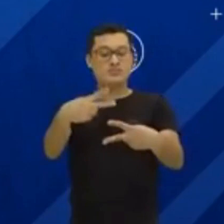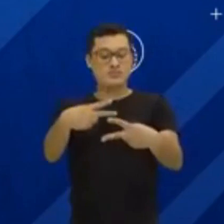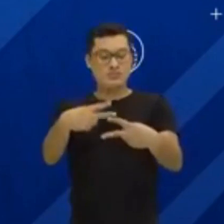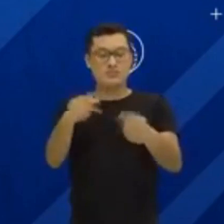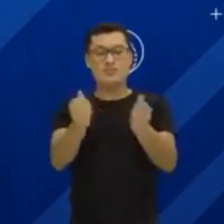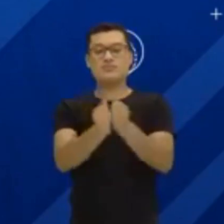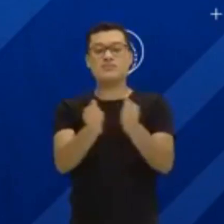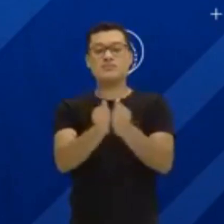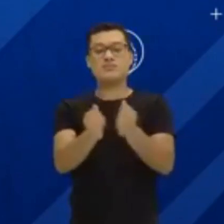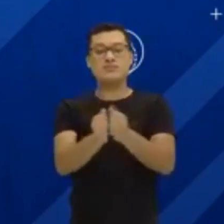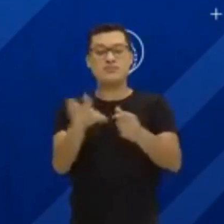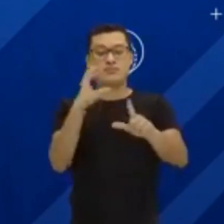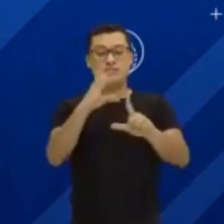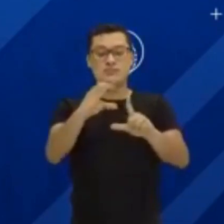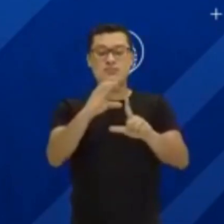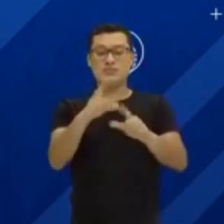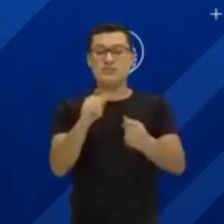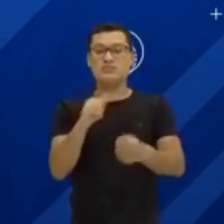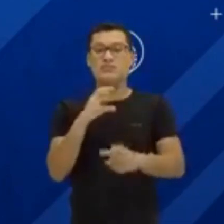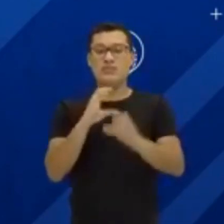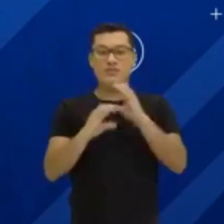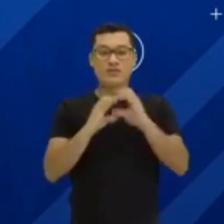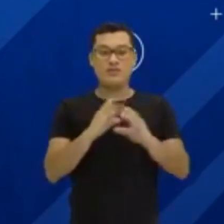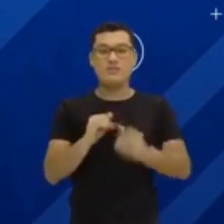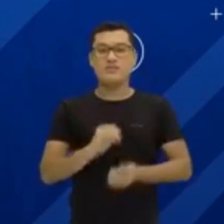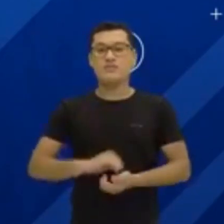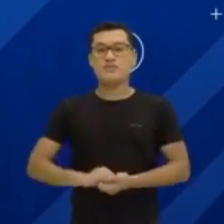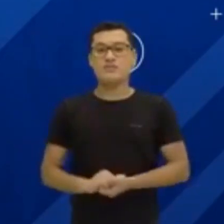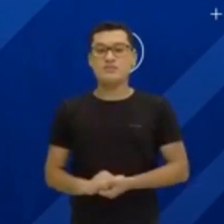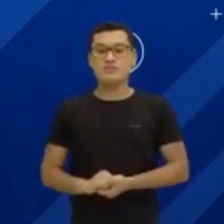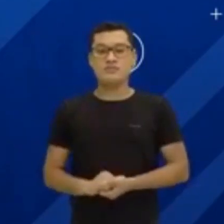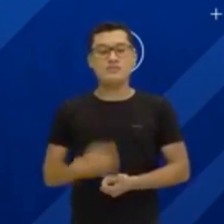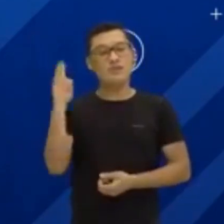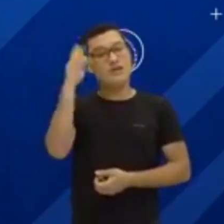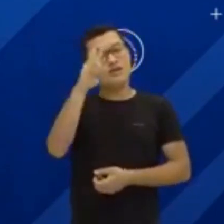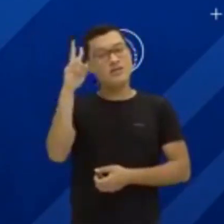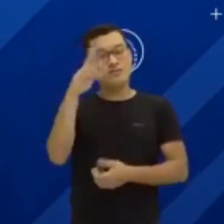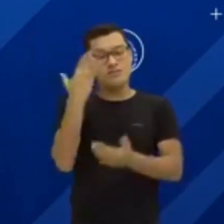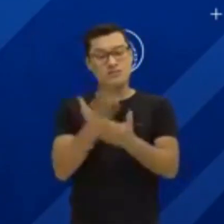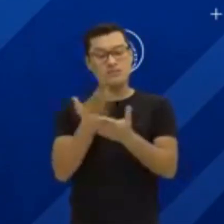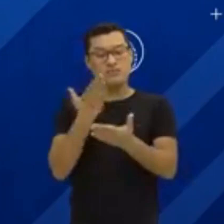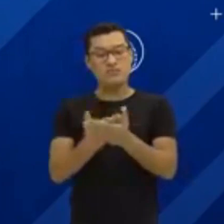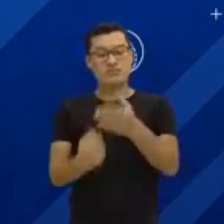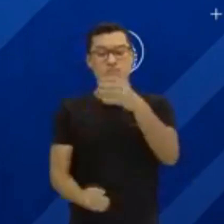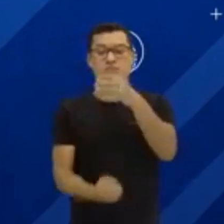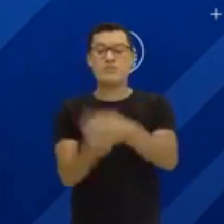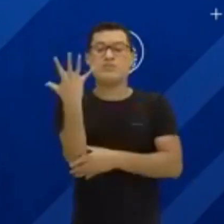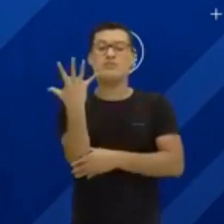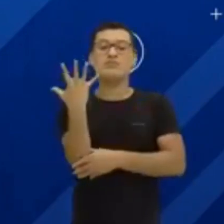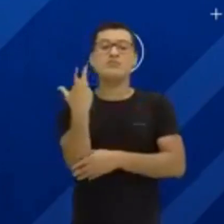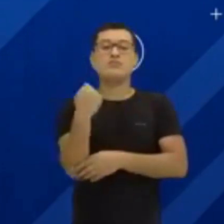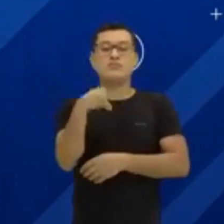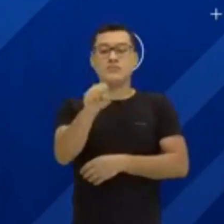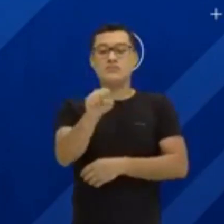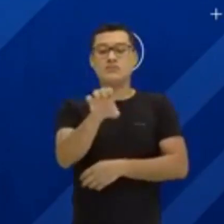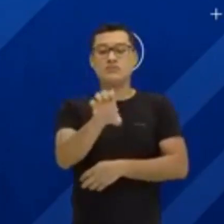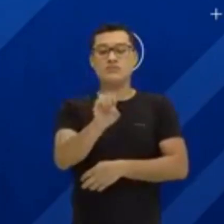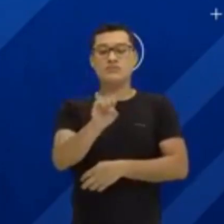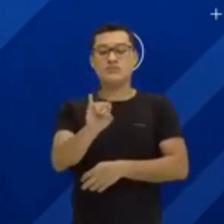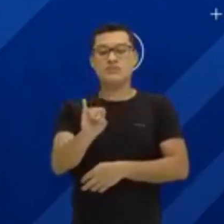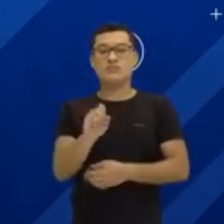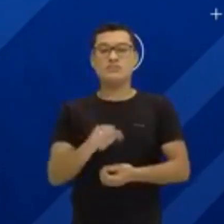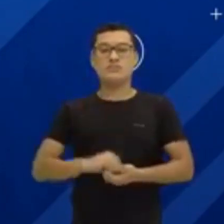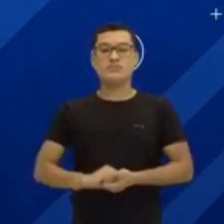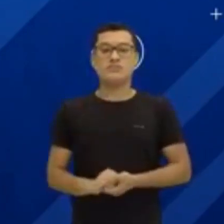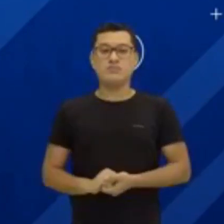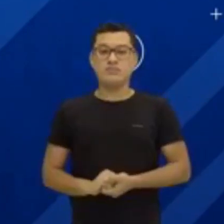em parceria com a Cultura Rede de Comunicação. Lembrando que essas aulas estão sendo produzidas pelo Centro de Mídia do Estado, o